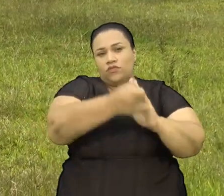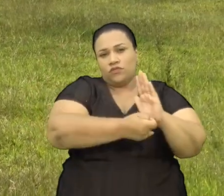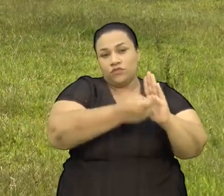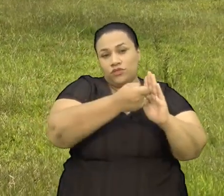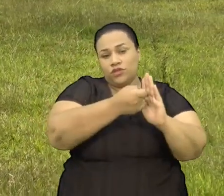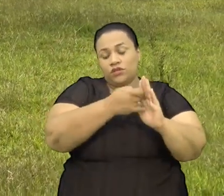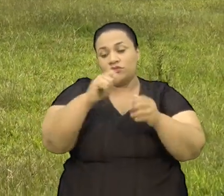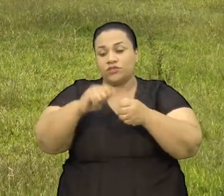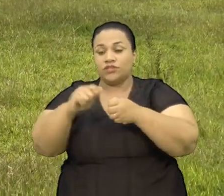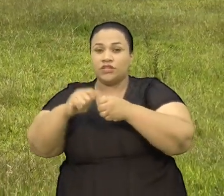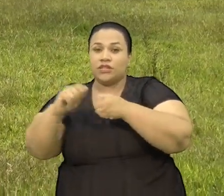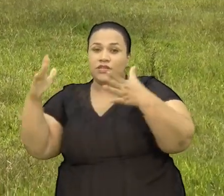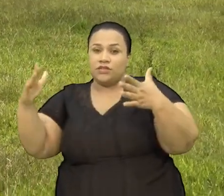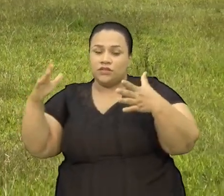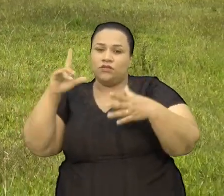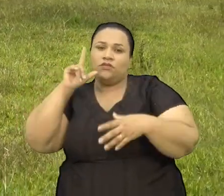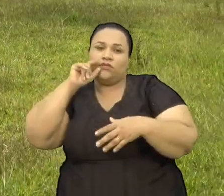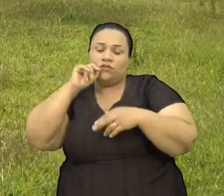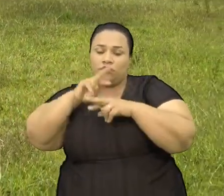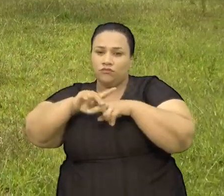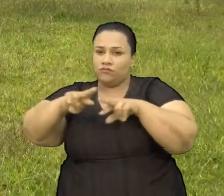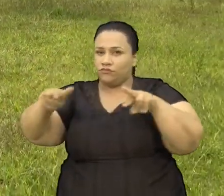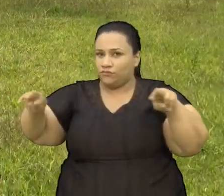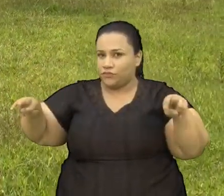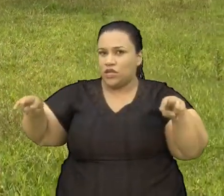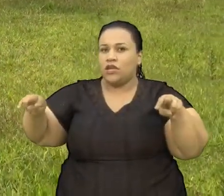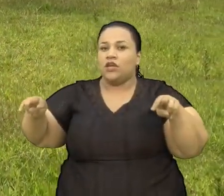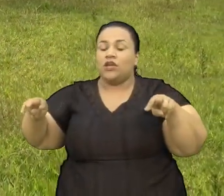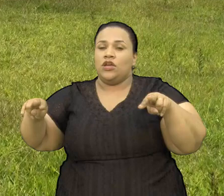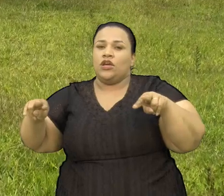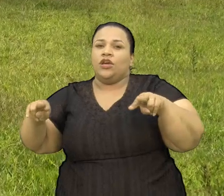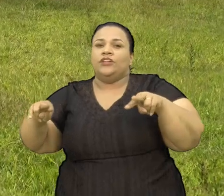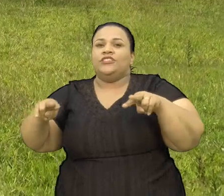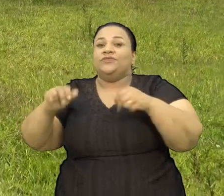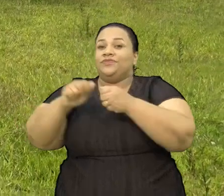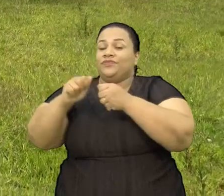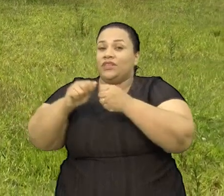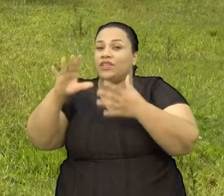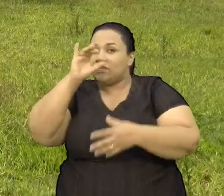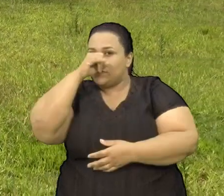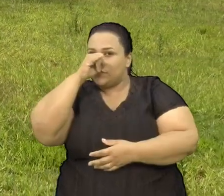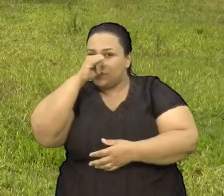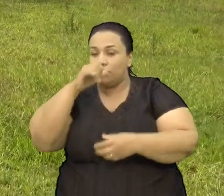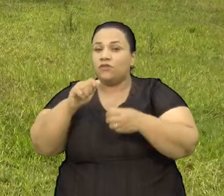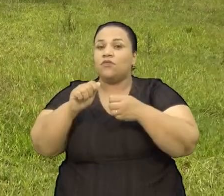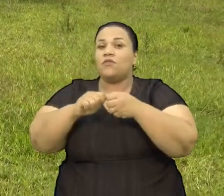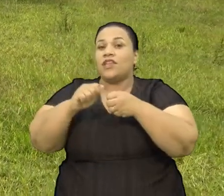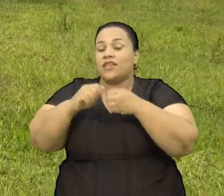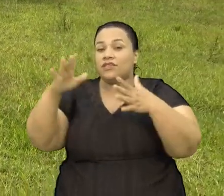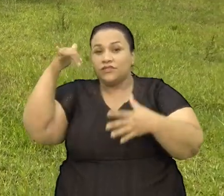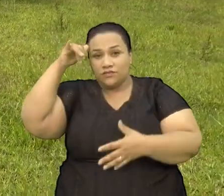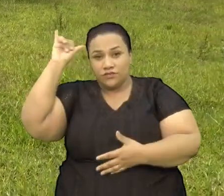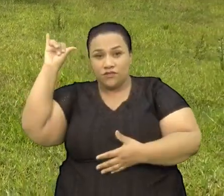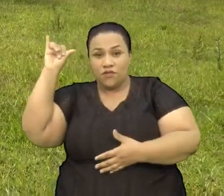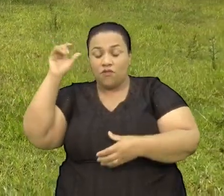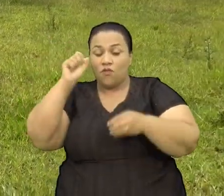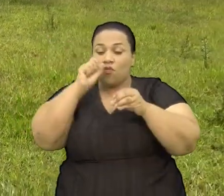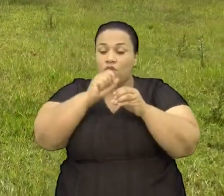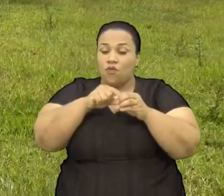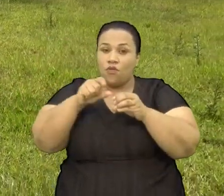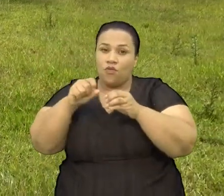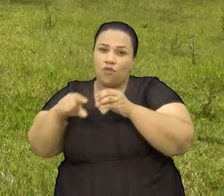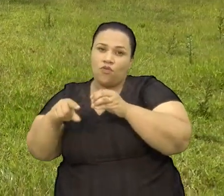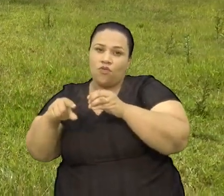Projeto de avicultura Projeto de suínocultura Projeto de gado leiteiro Plantação de algumas